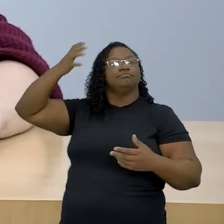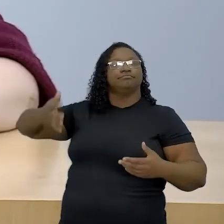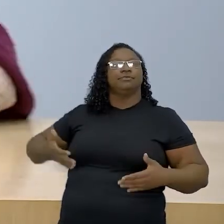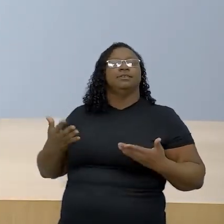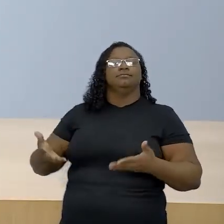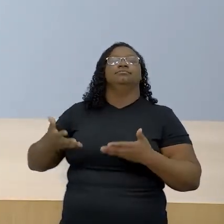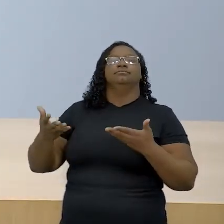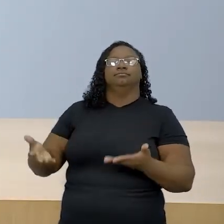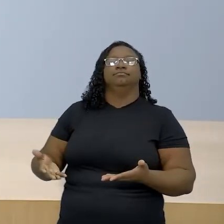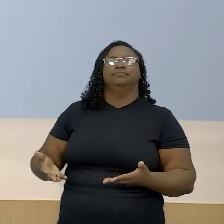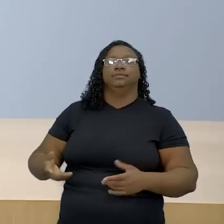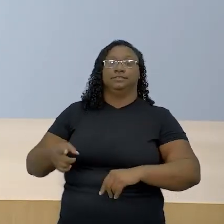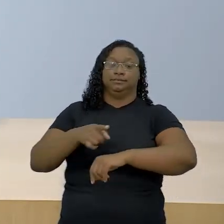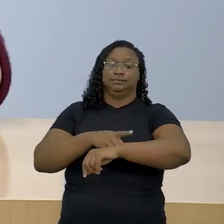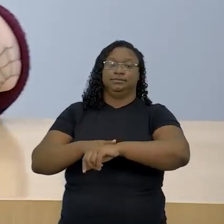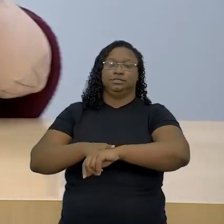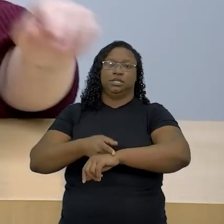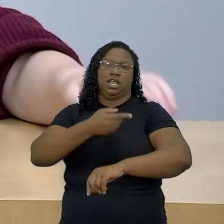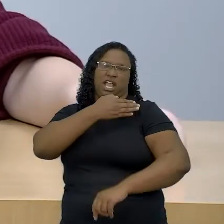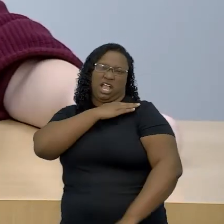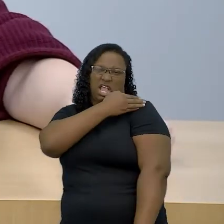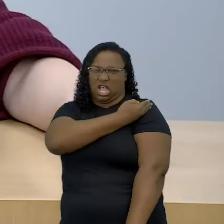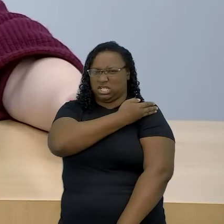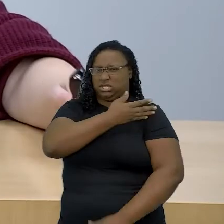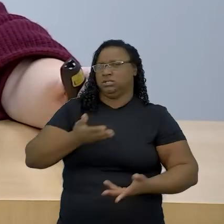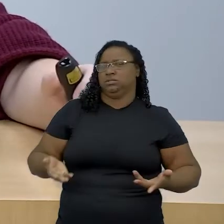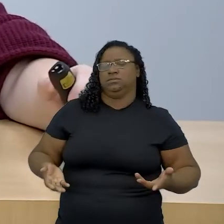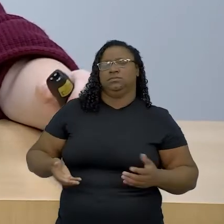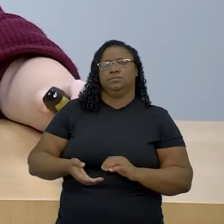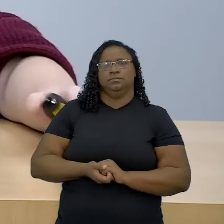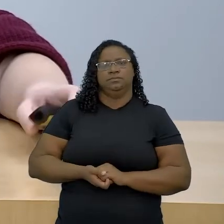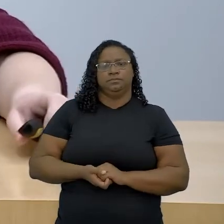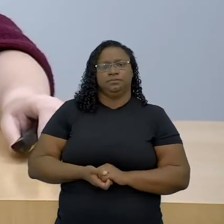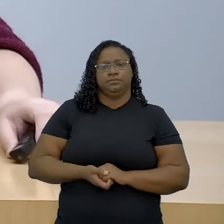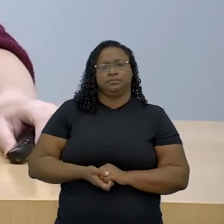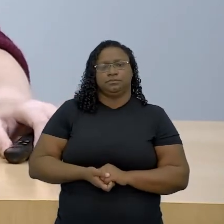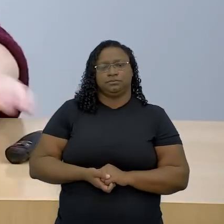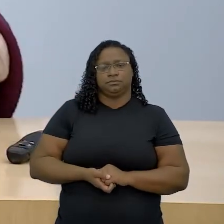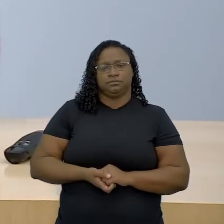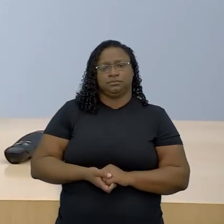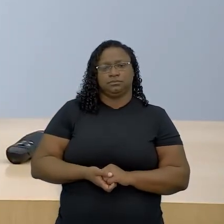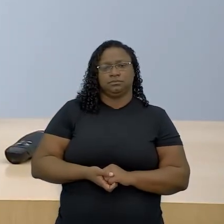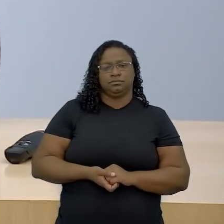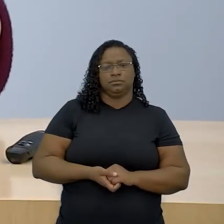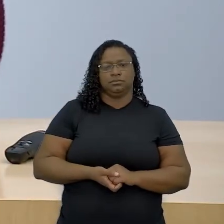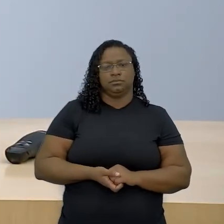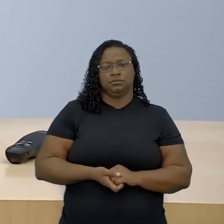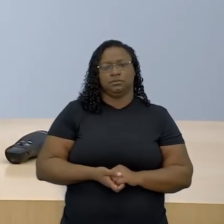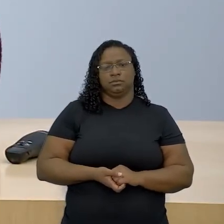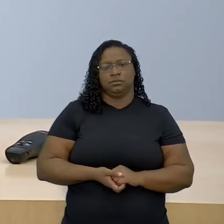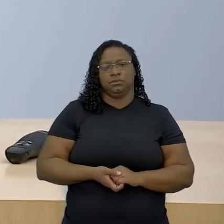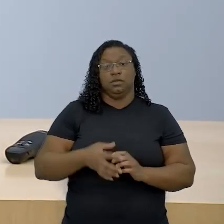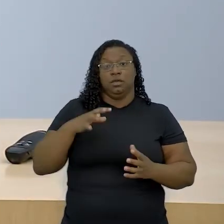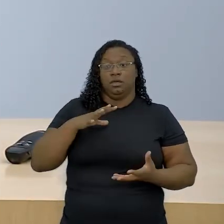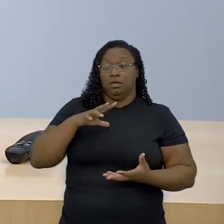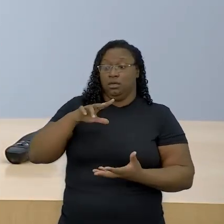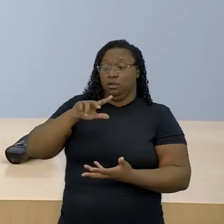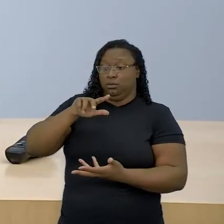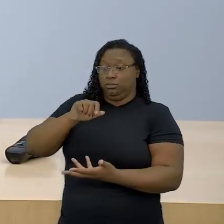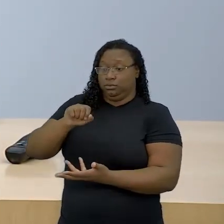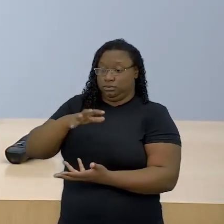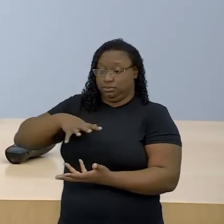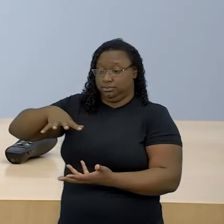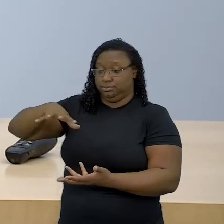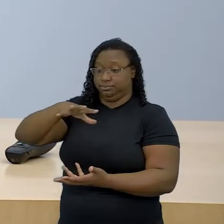parâmetros de raça. Os mundos de morte, zonas de morte ou mundos de morte,